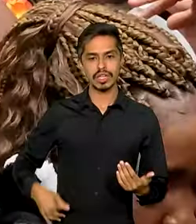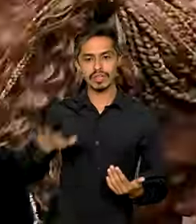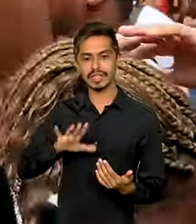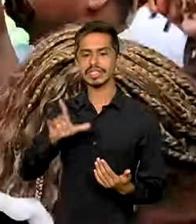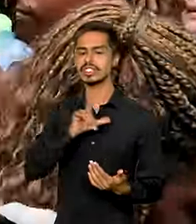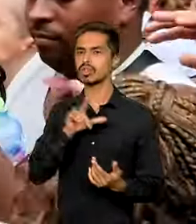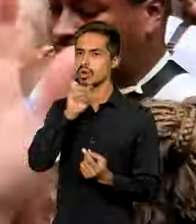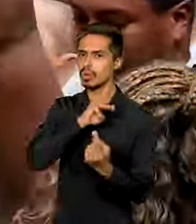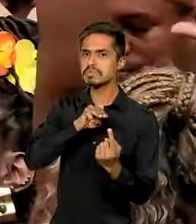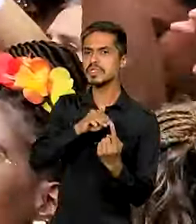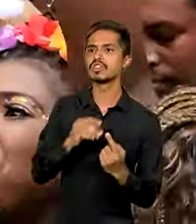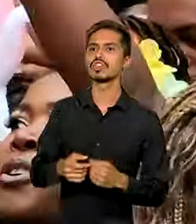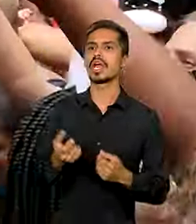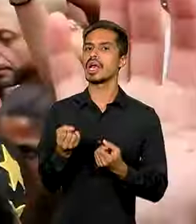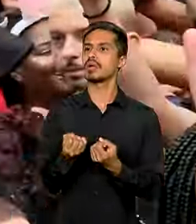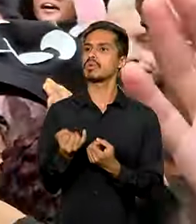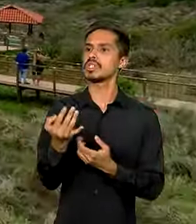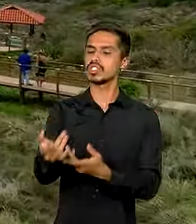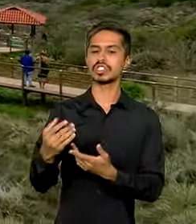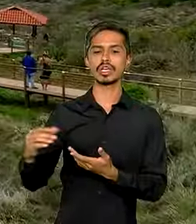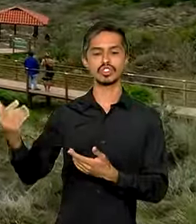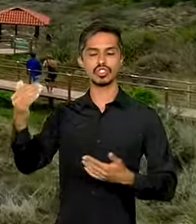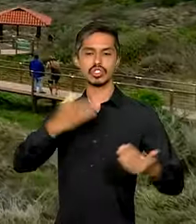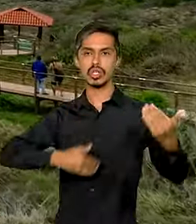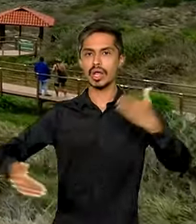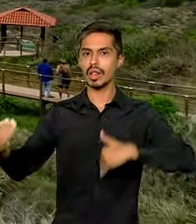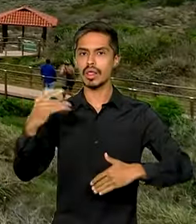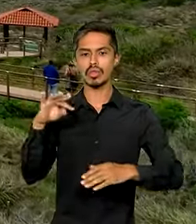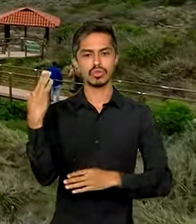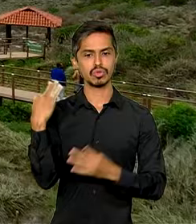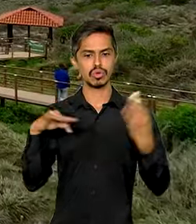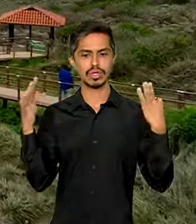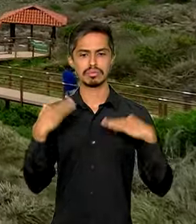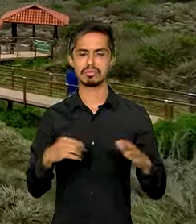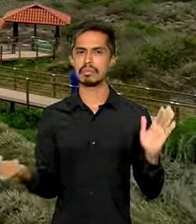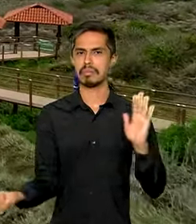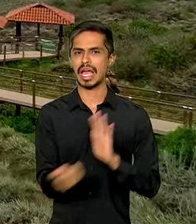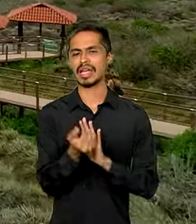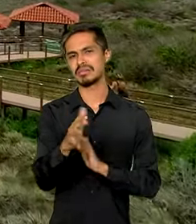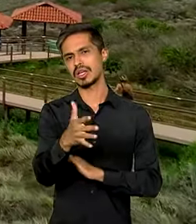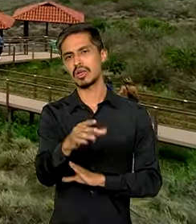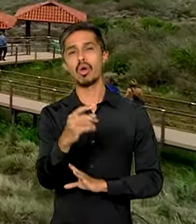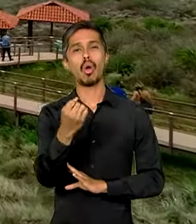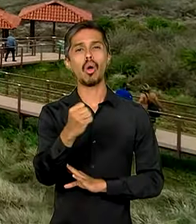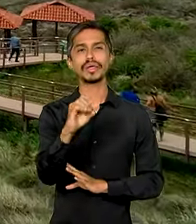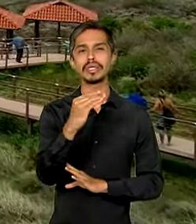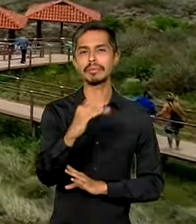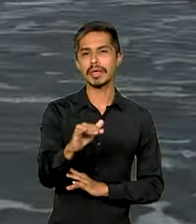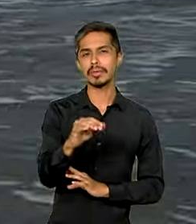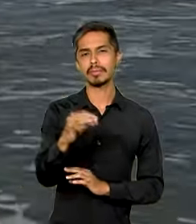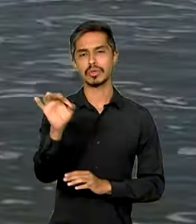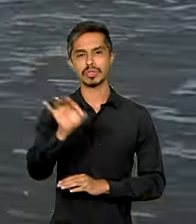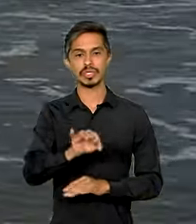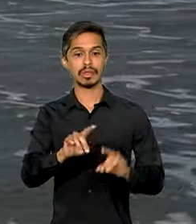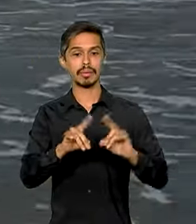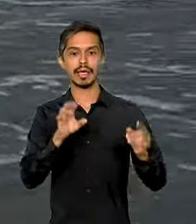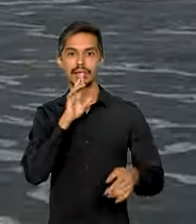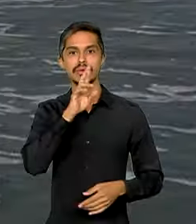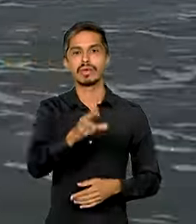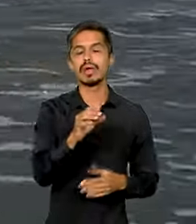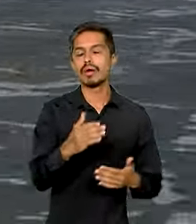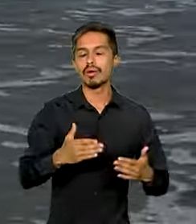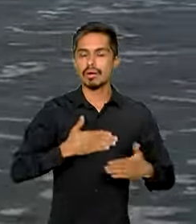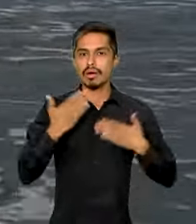a receita do turismo internacional aqui no Brasil. Tinha fixado uma meta em torno de 8,5%, mas esse resultado